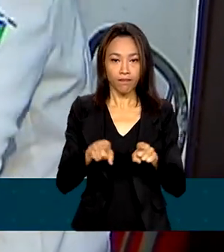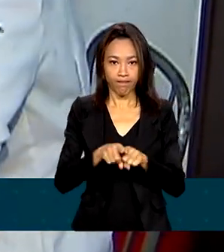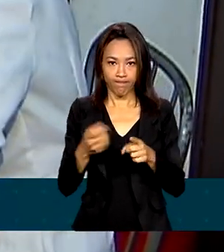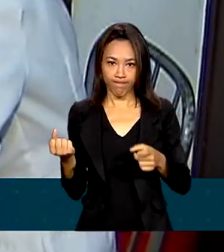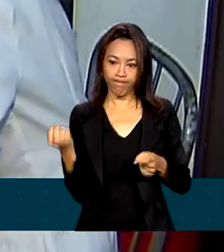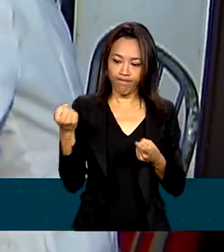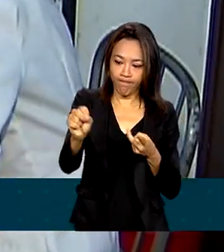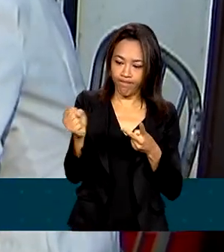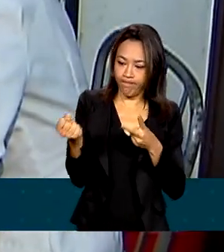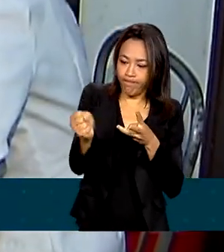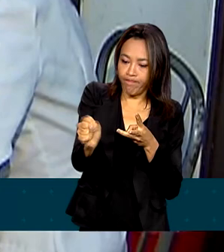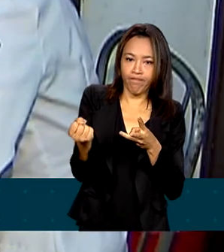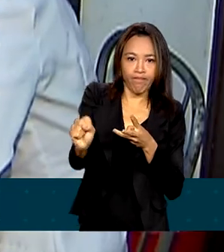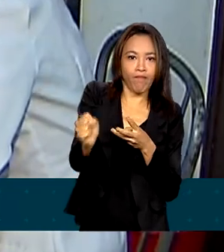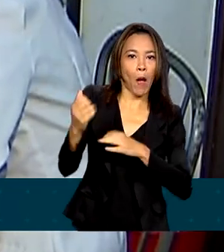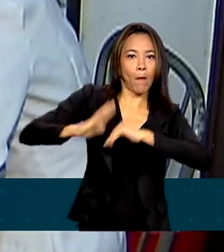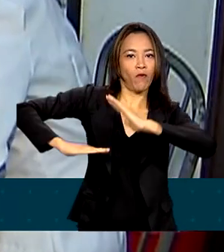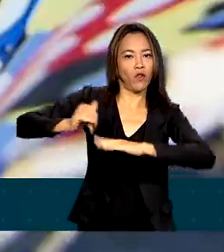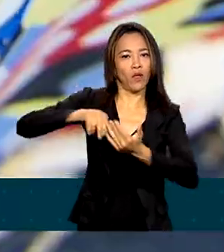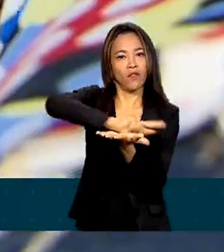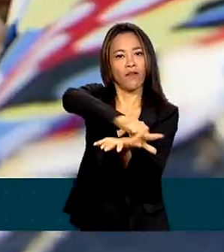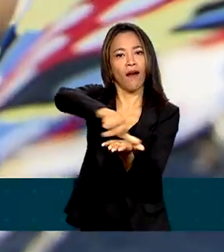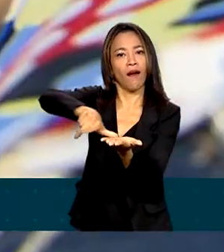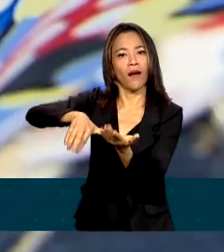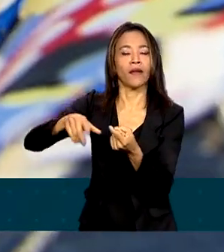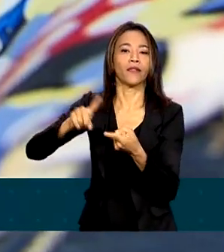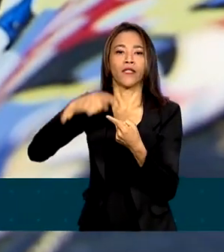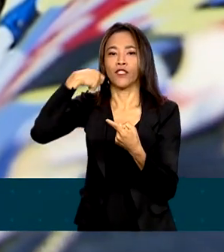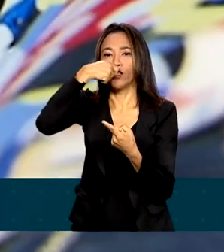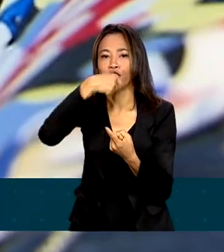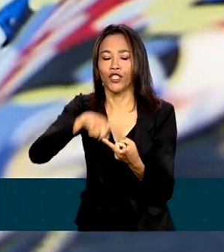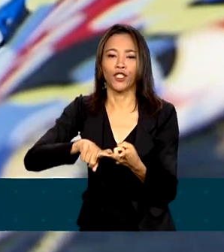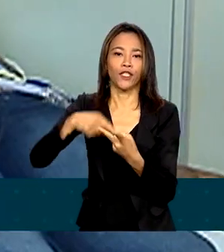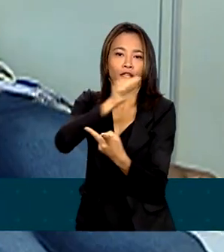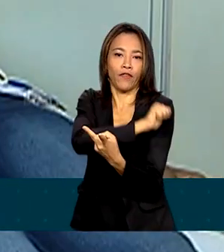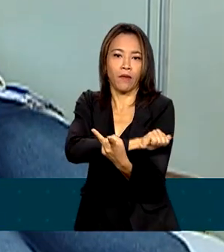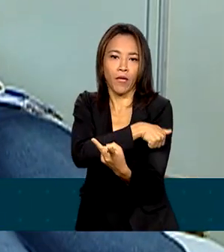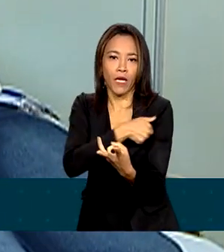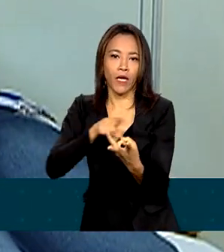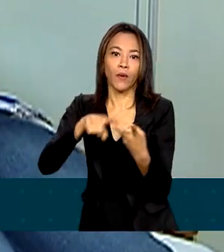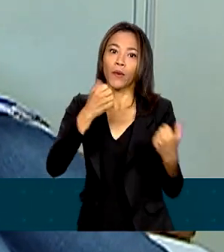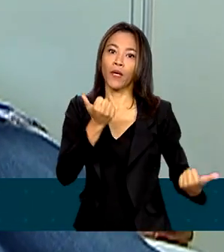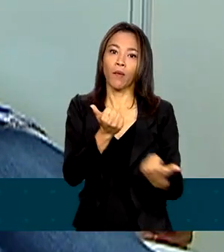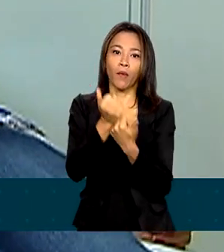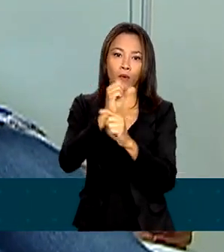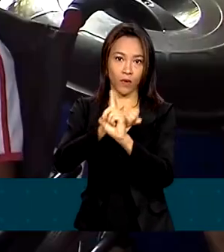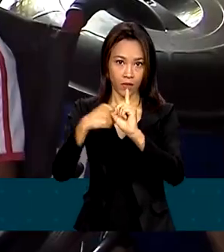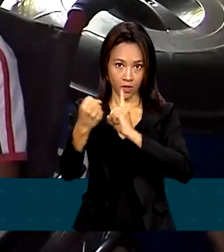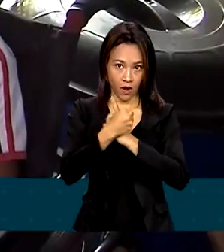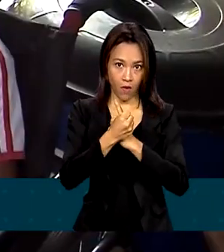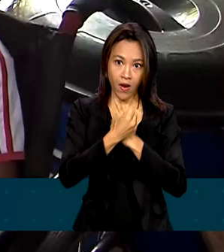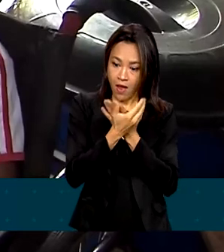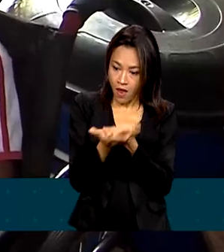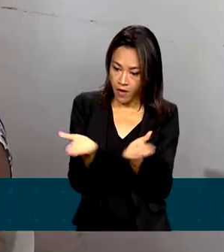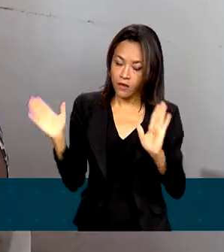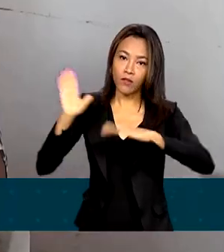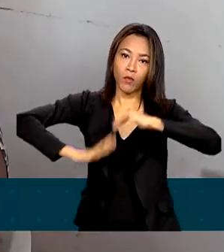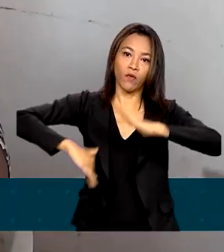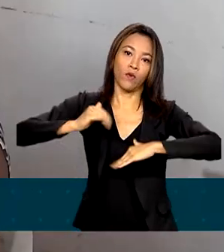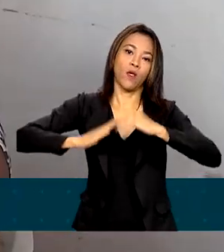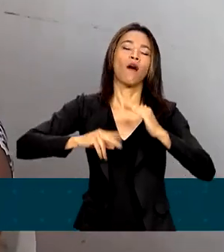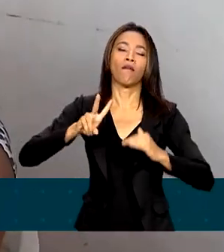especializados de diversas áreas, como, por exemplo, cirurgiões dentistas, enfermeiros e assistentes sociais. Todos eles vão ter